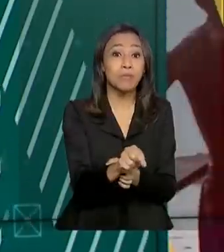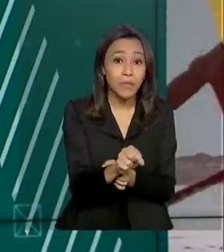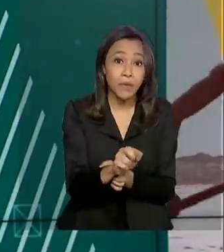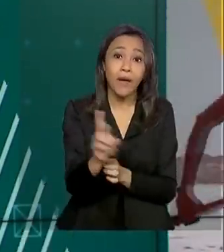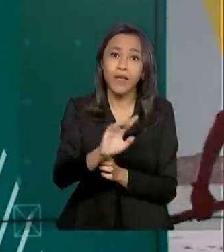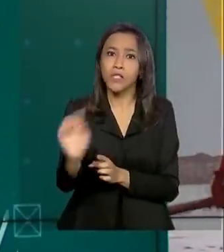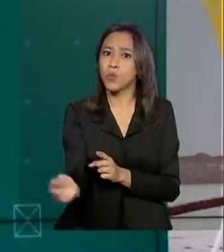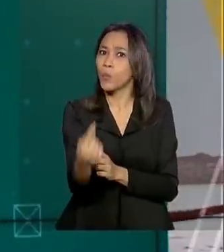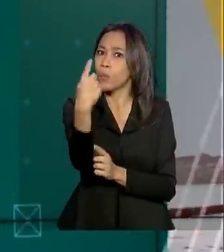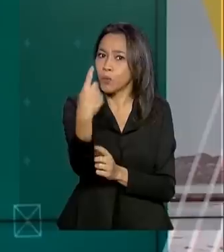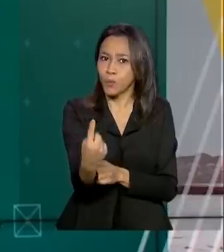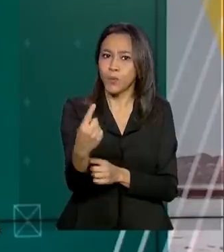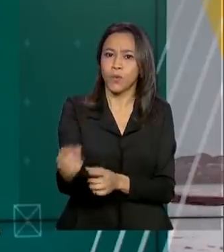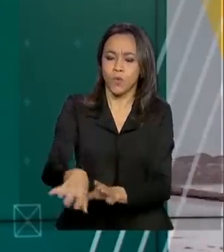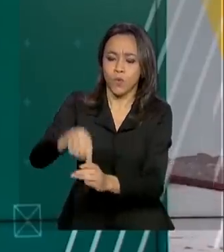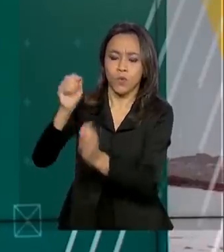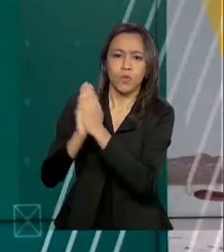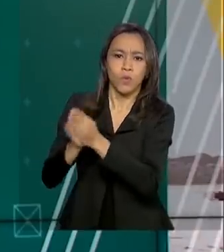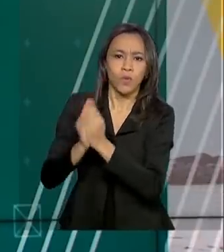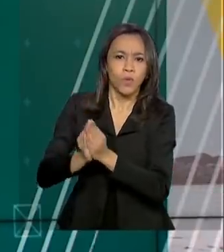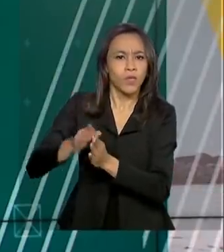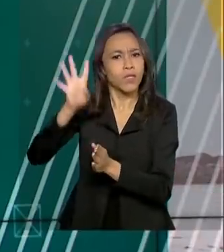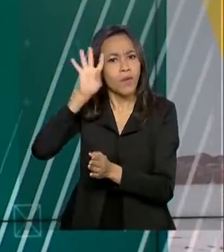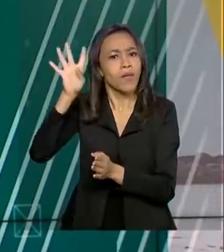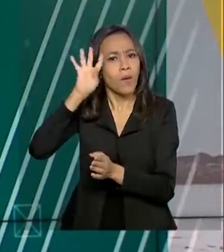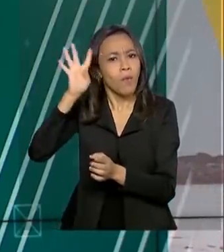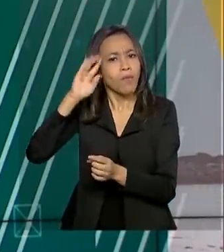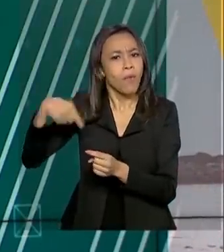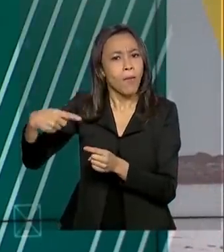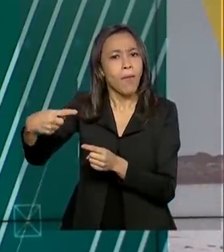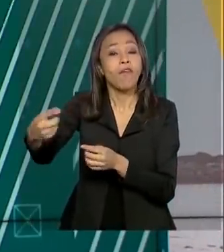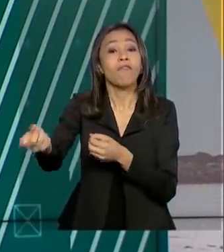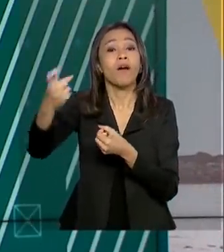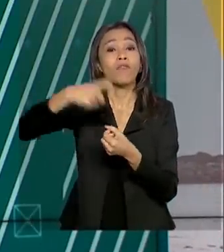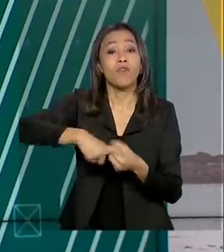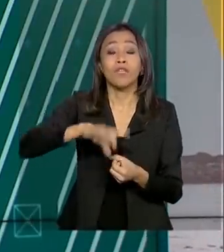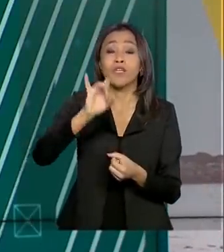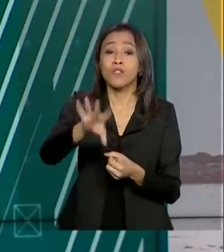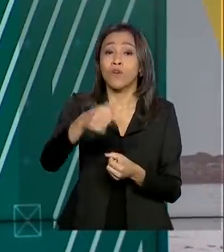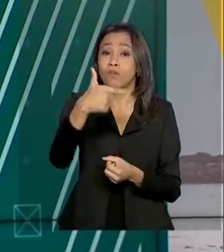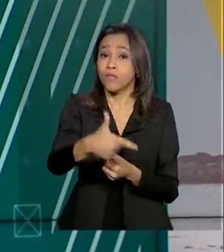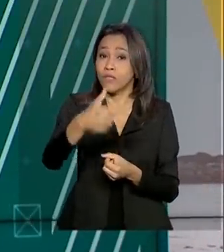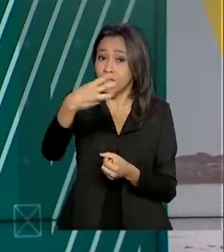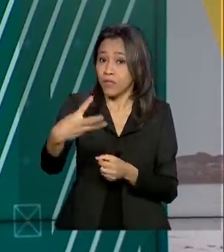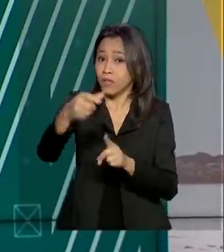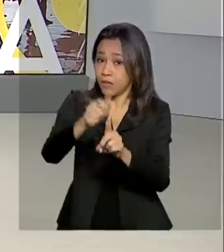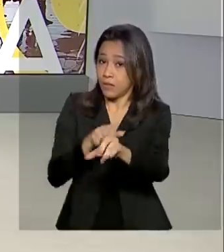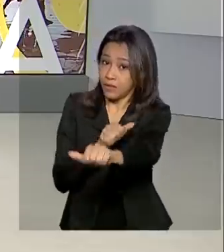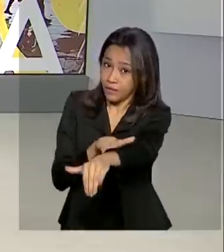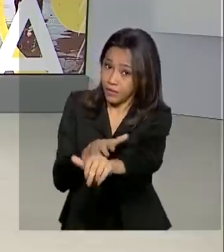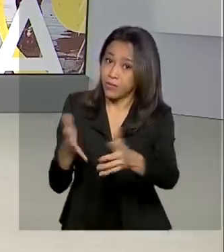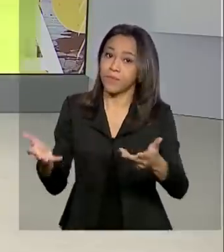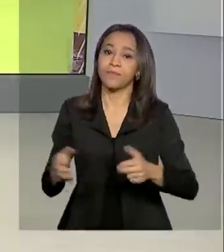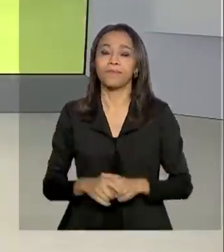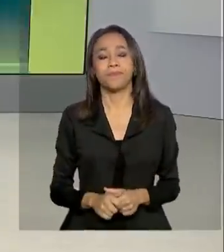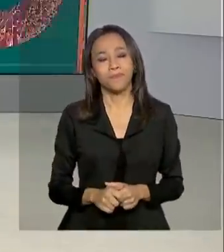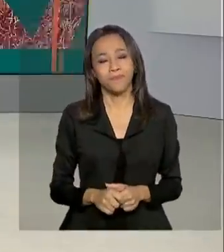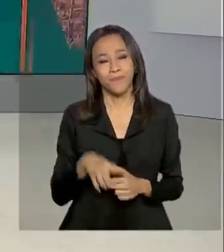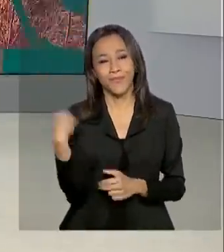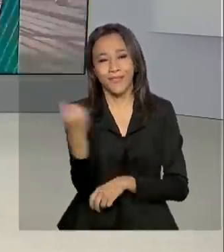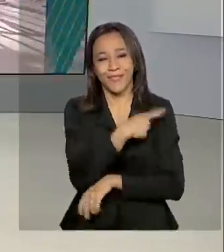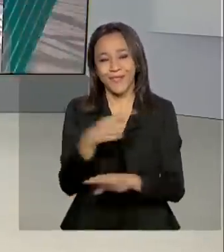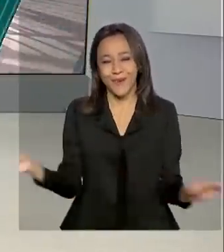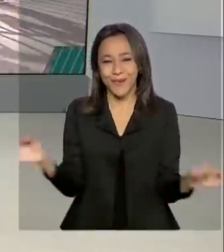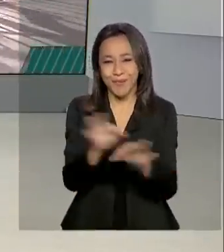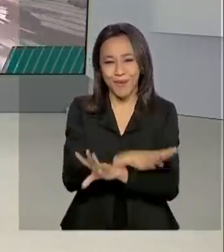única série. Já os sorteios das quartas-feiras voltarão somente em 23 de setembro. E a gente